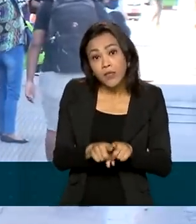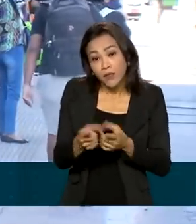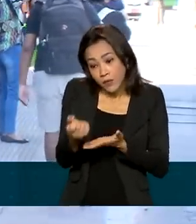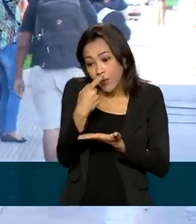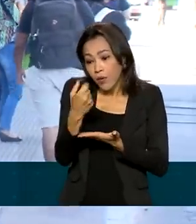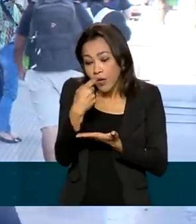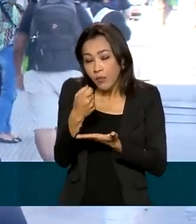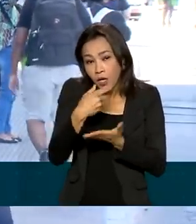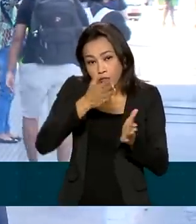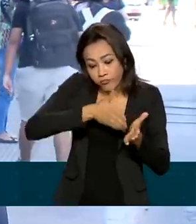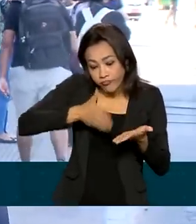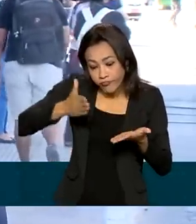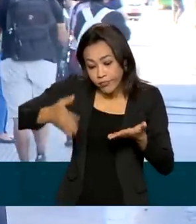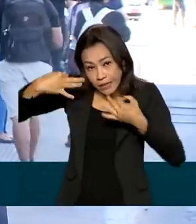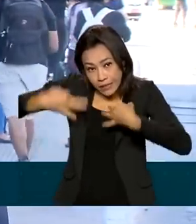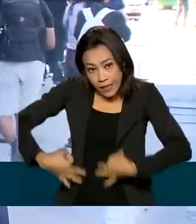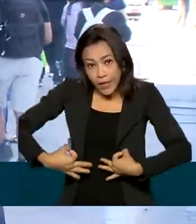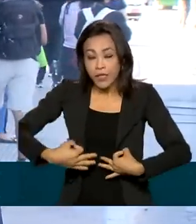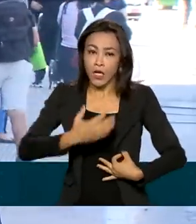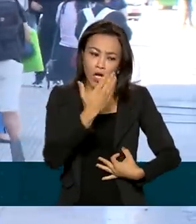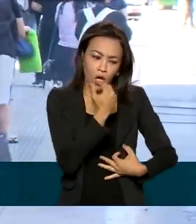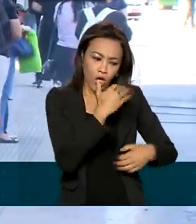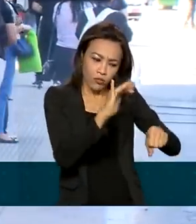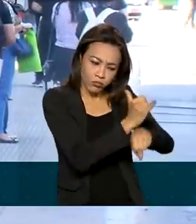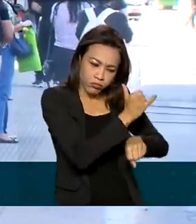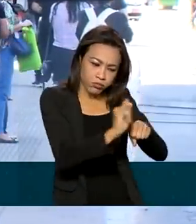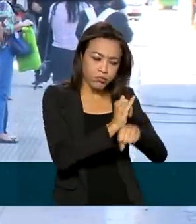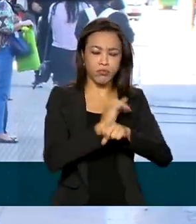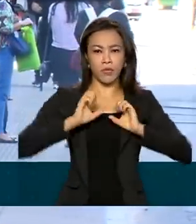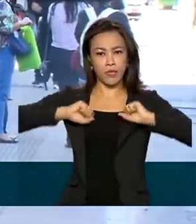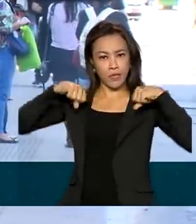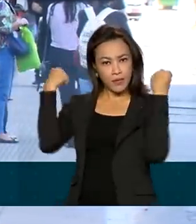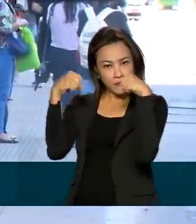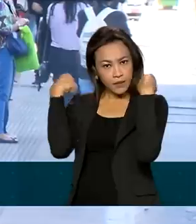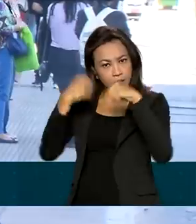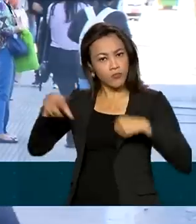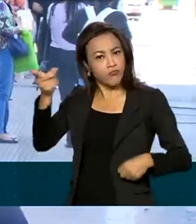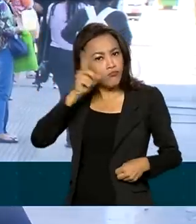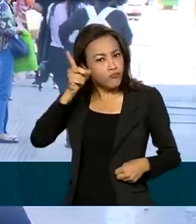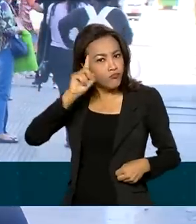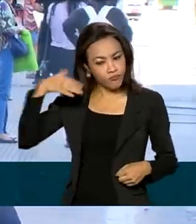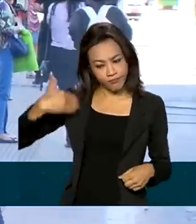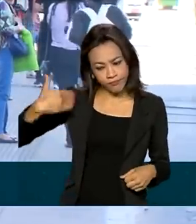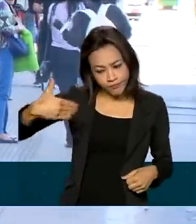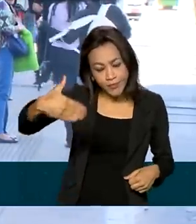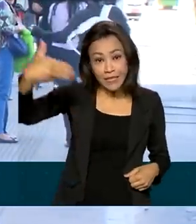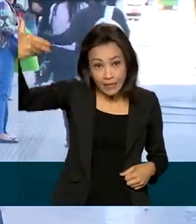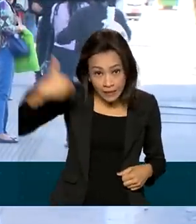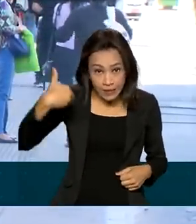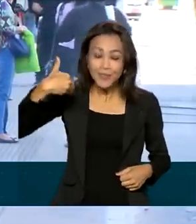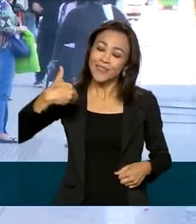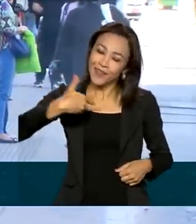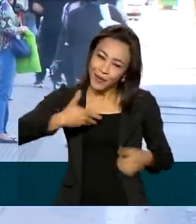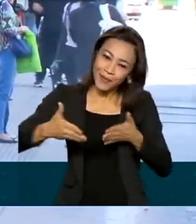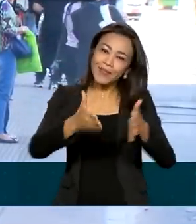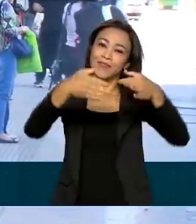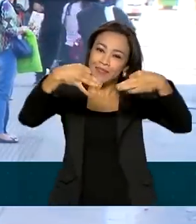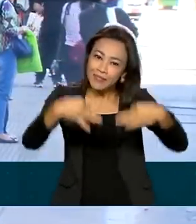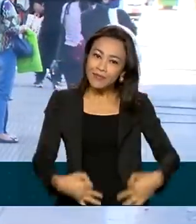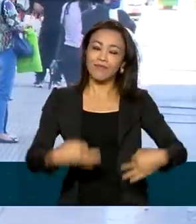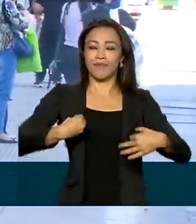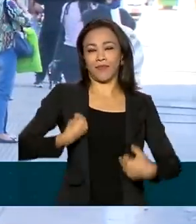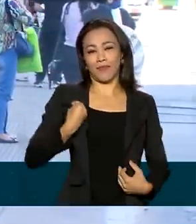medicação correta, uma alimentação equilibrada e exercícios físicos regulares são o caminho correto para se ter uma